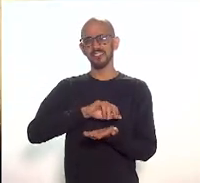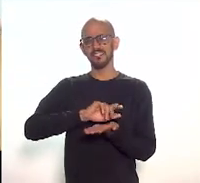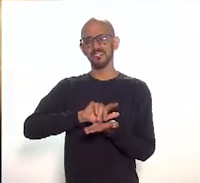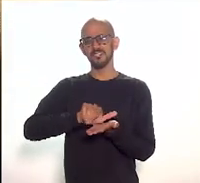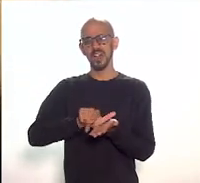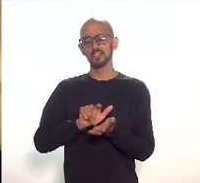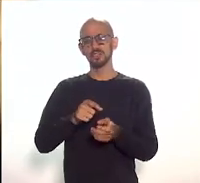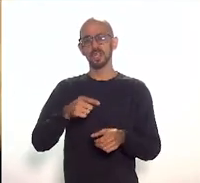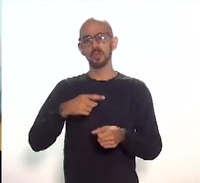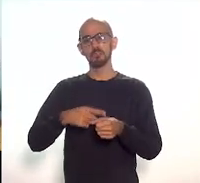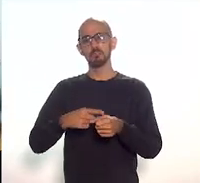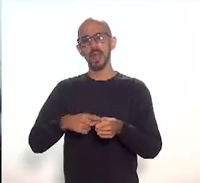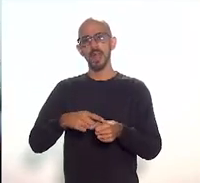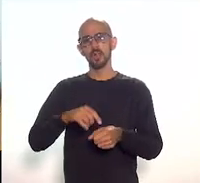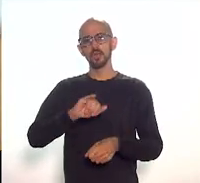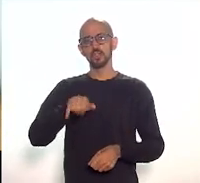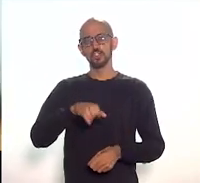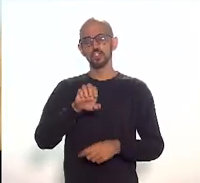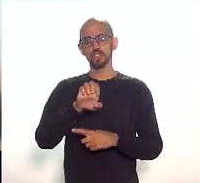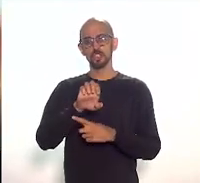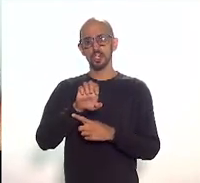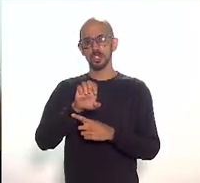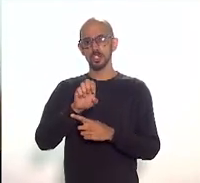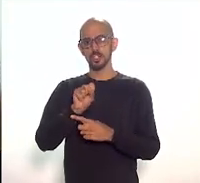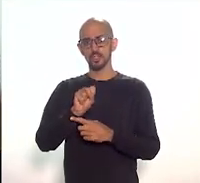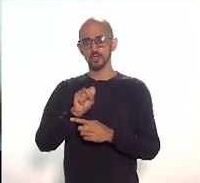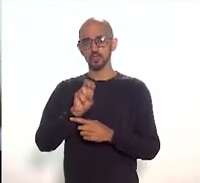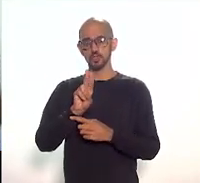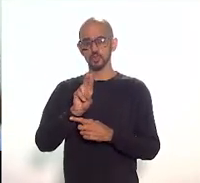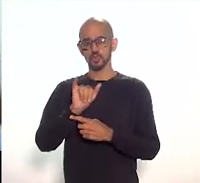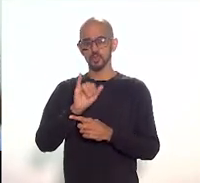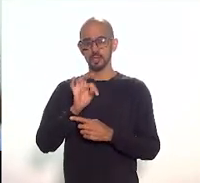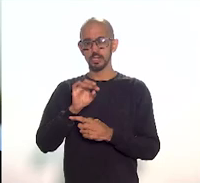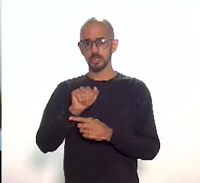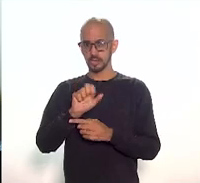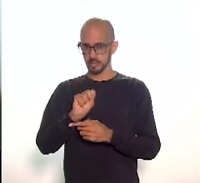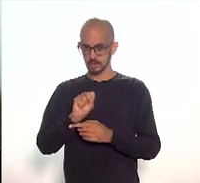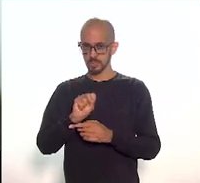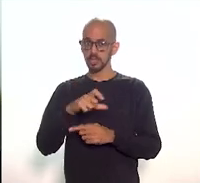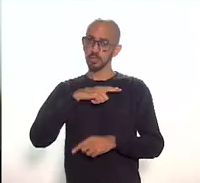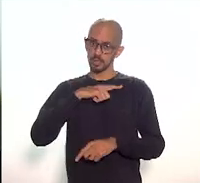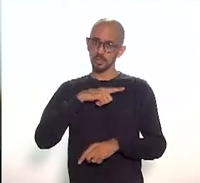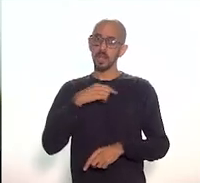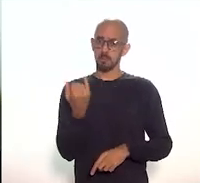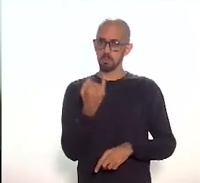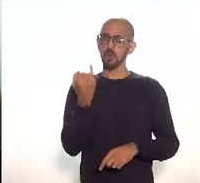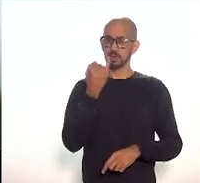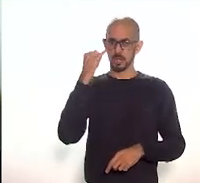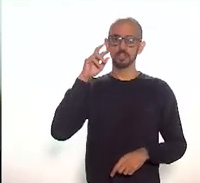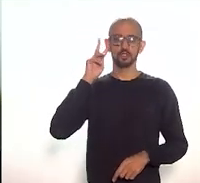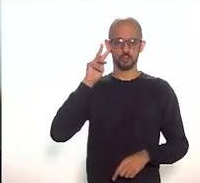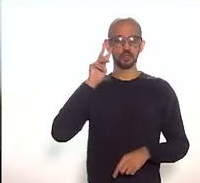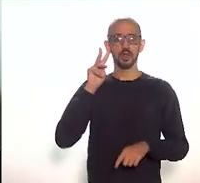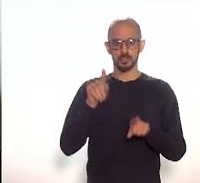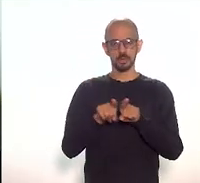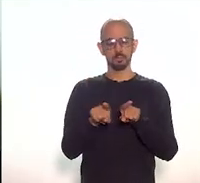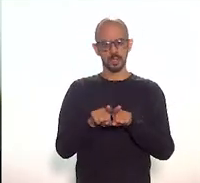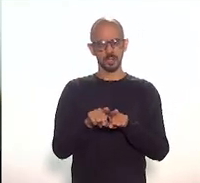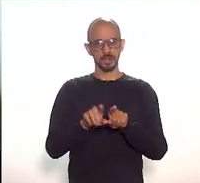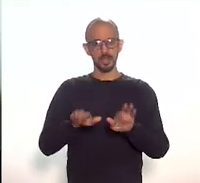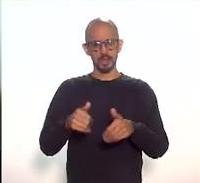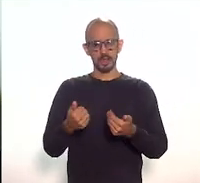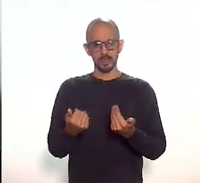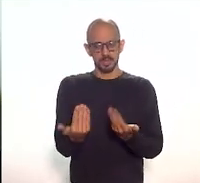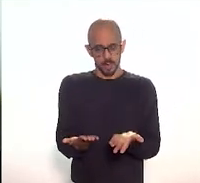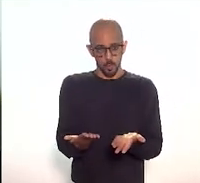jesuítas, etc., etc., com tudo que tem de importância na nossa história. Então, verificamos que esse